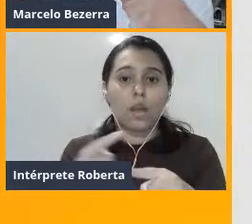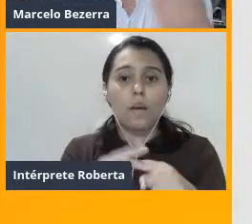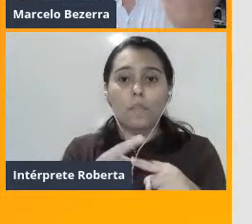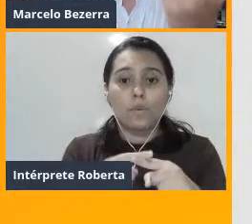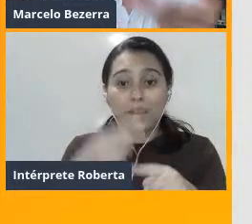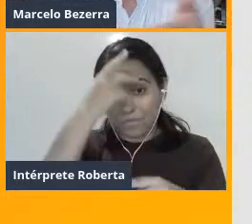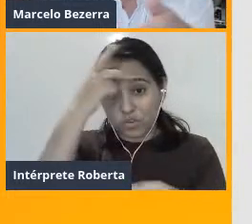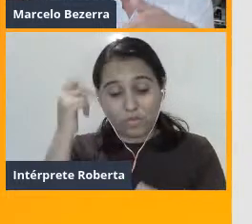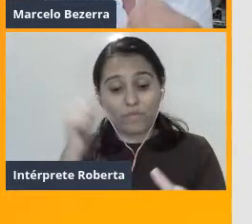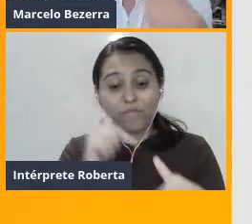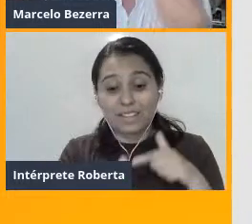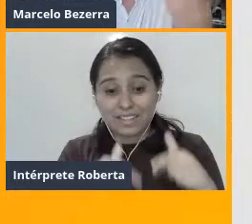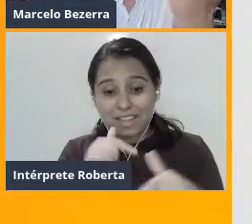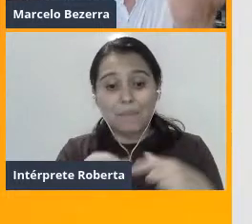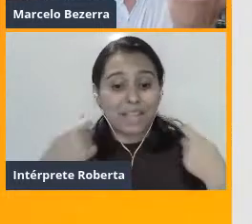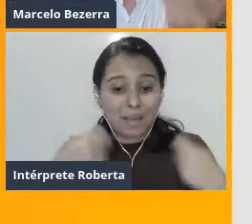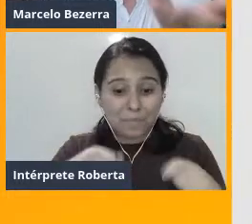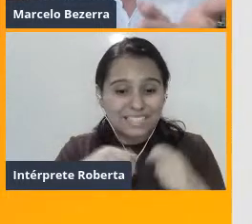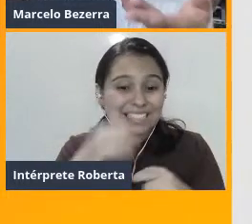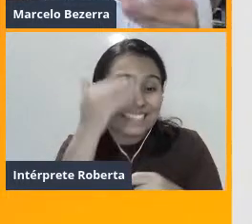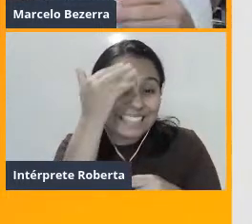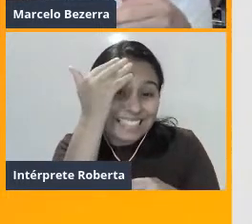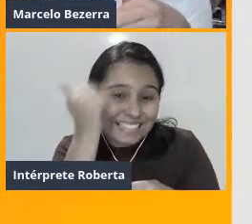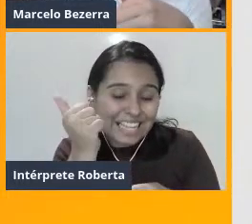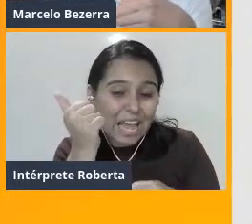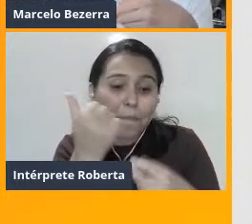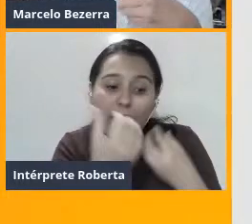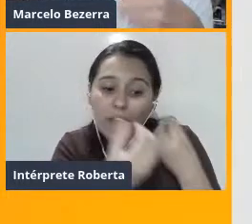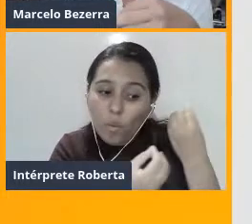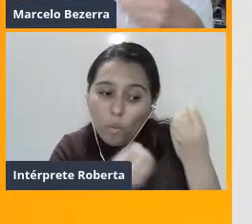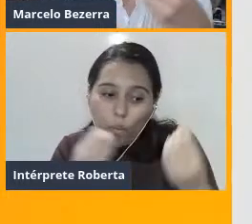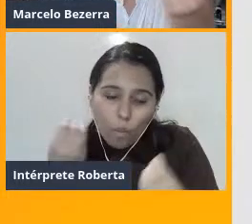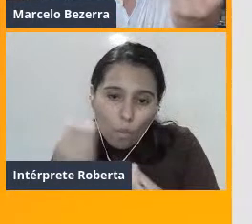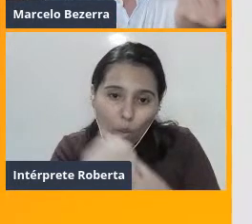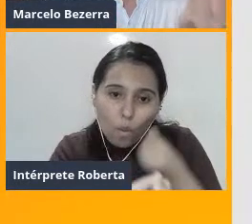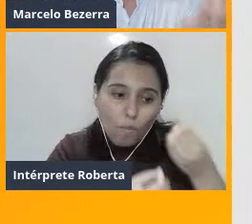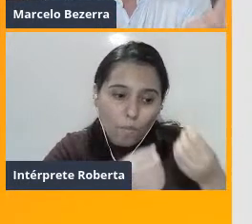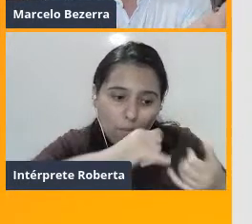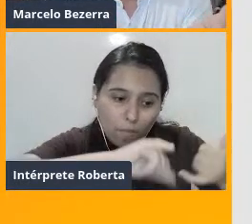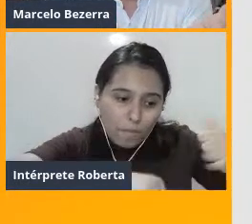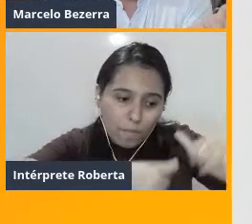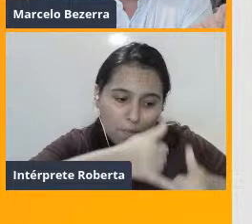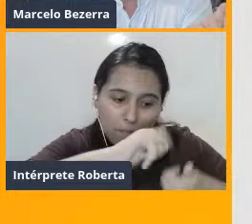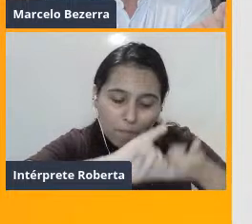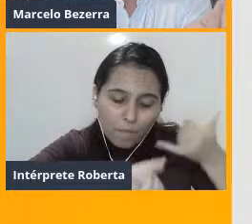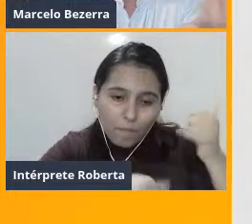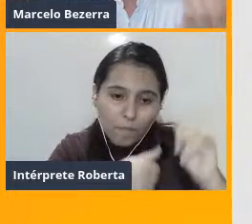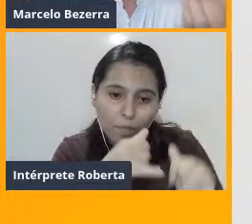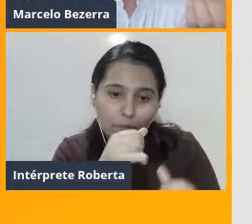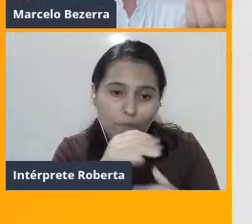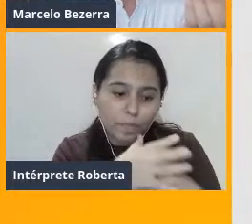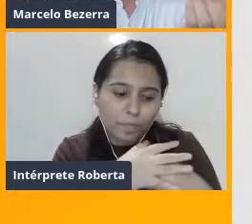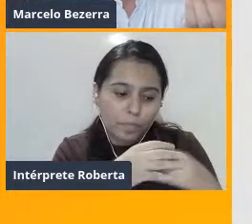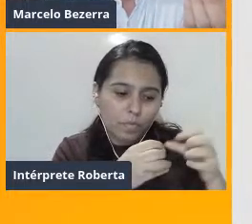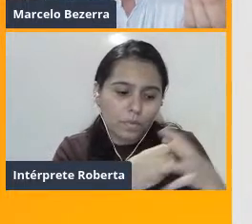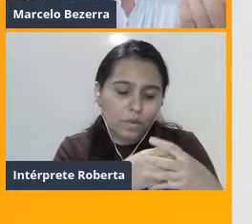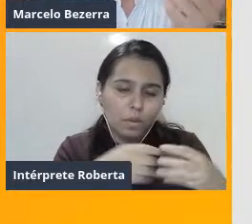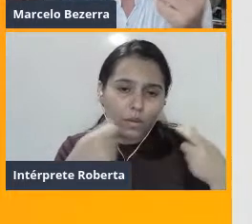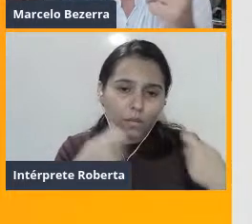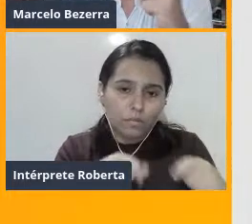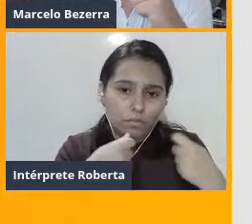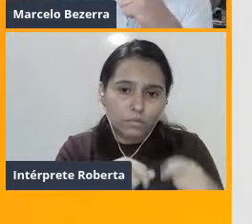aprendendo a mexer com células, aprendendo a mexer, então, normalmente, se faz treinamento dessa natureza.